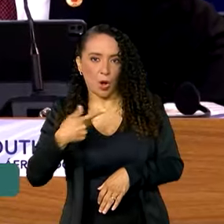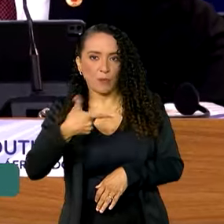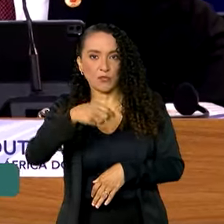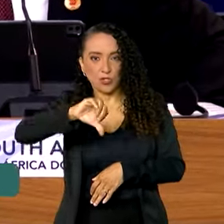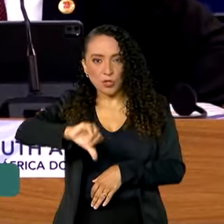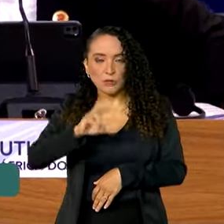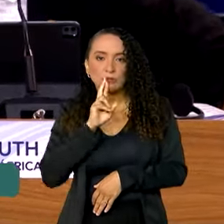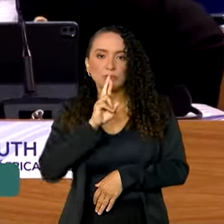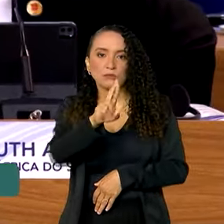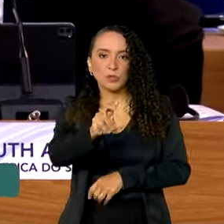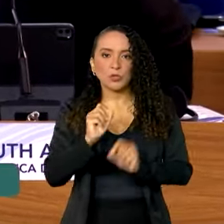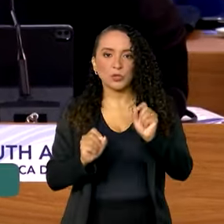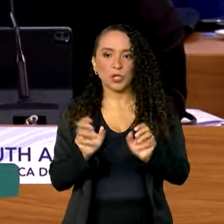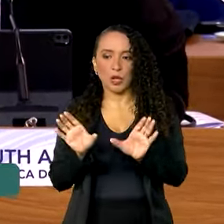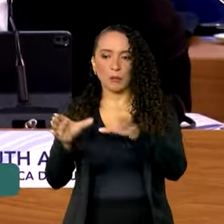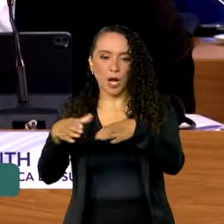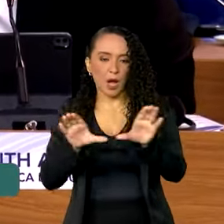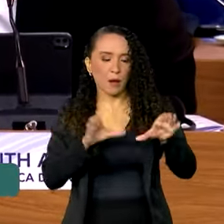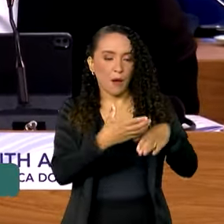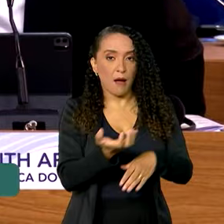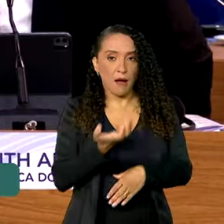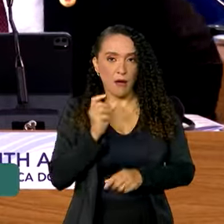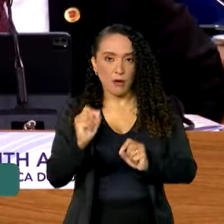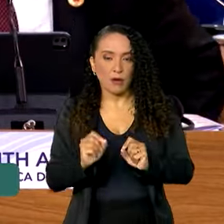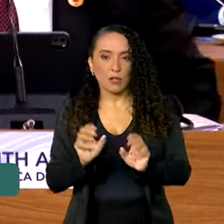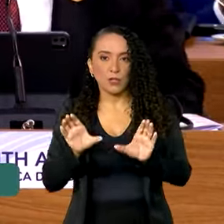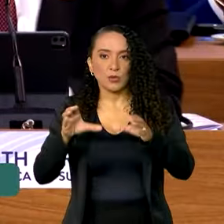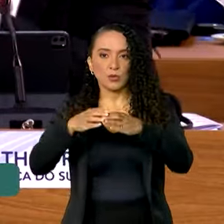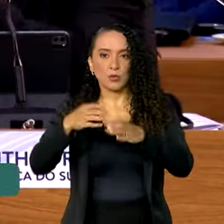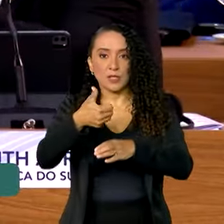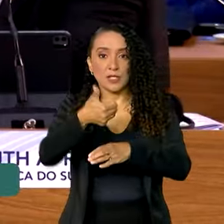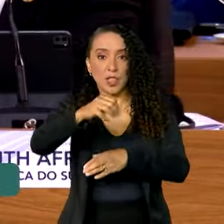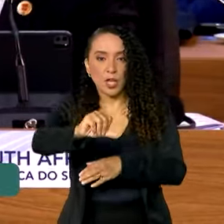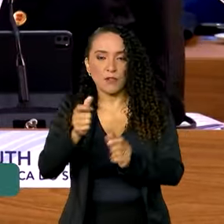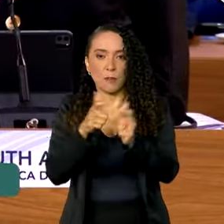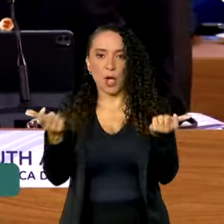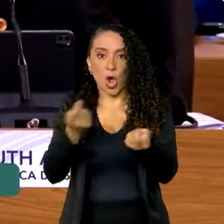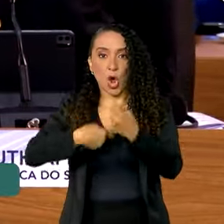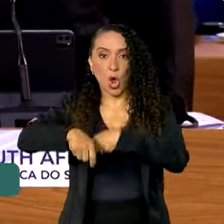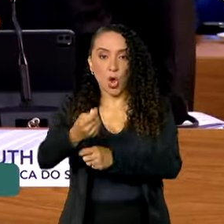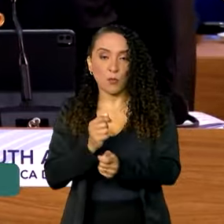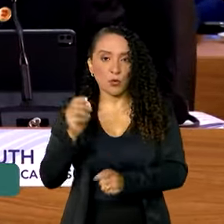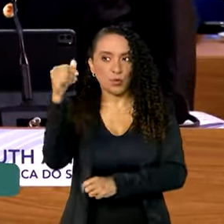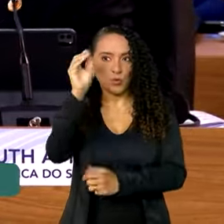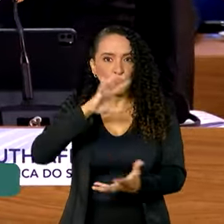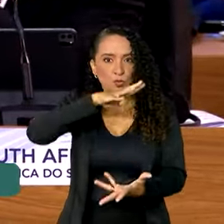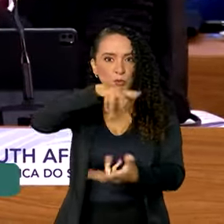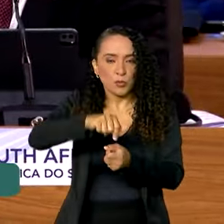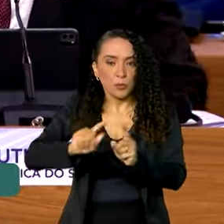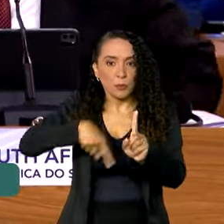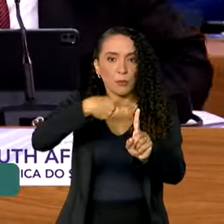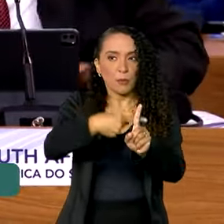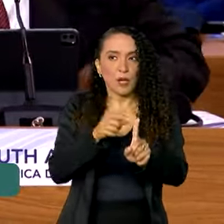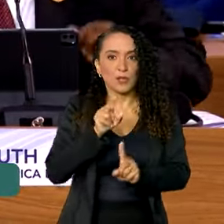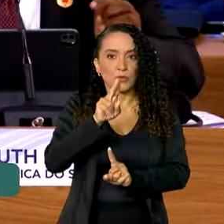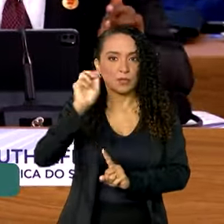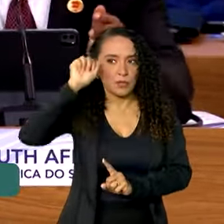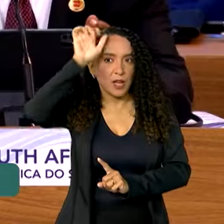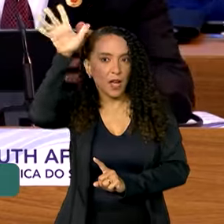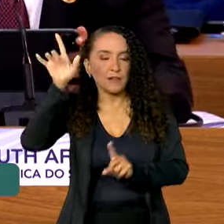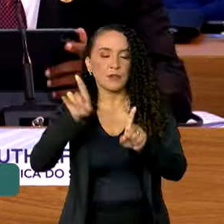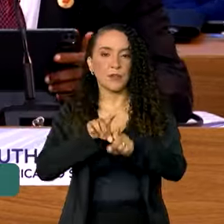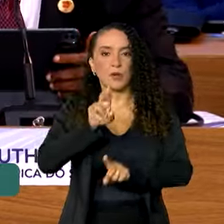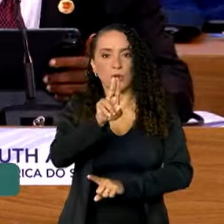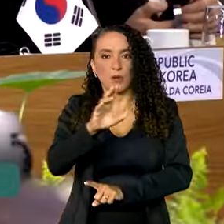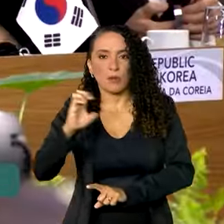A resposta que as delegações queriam na cúpula das 19 maiores economias do mundo, mais a União Africana e a União